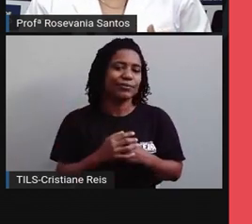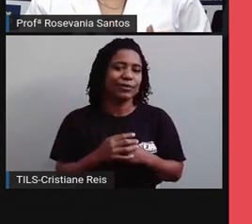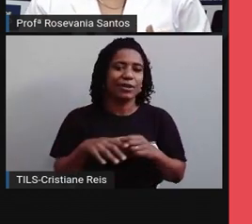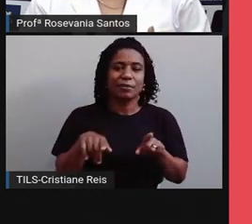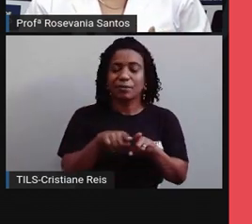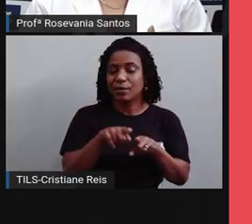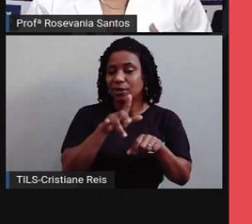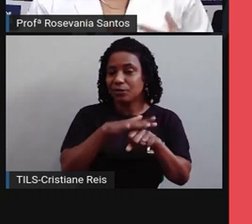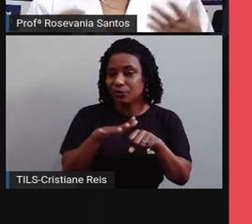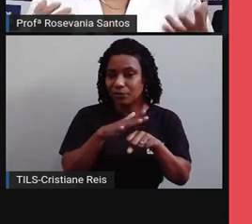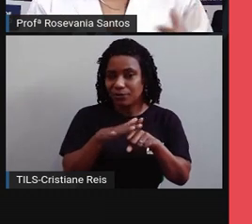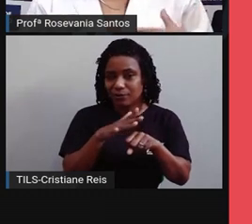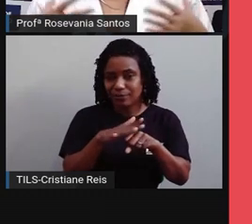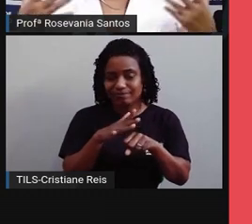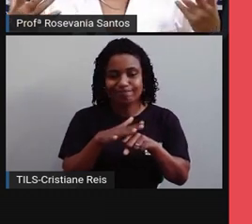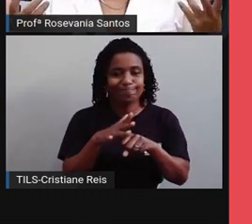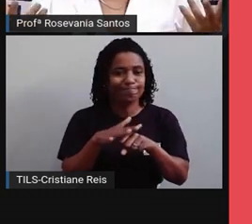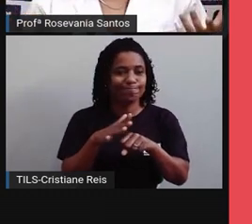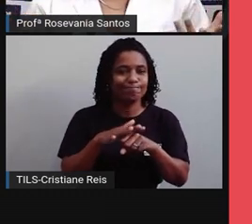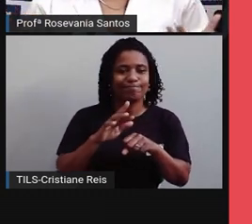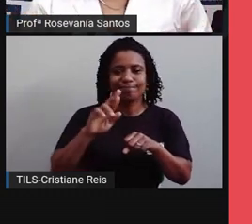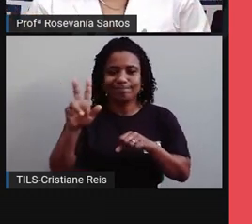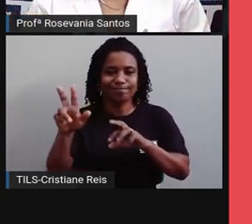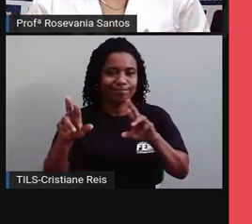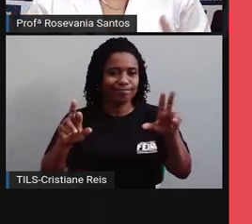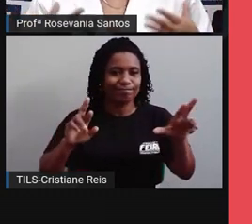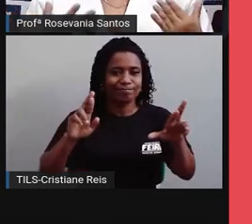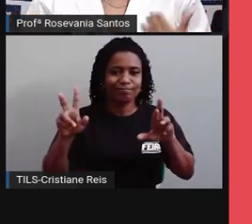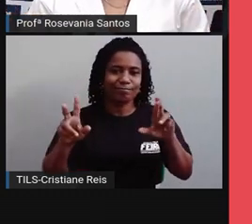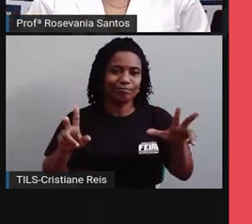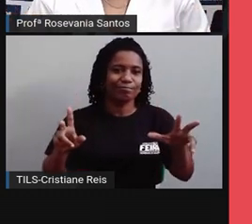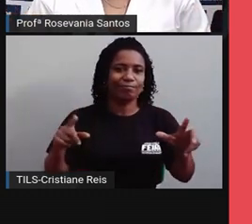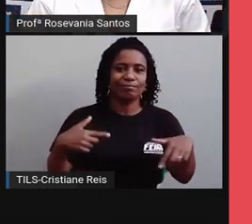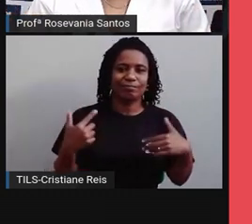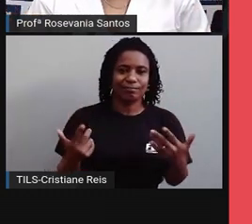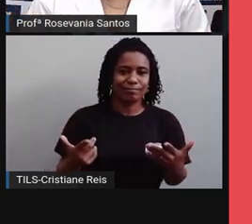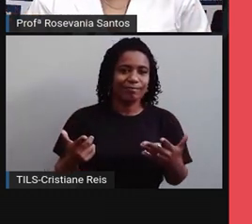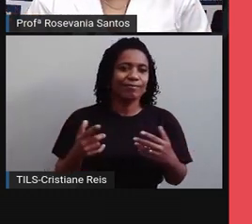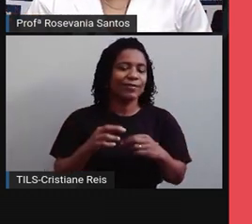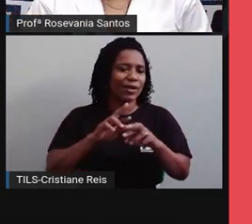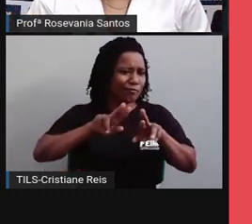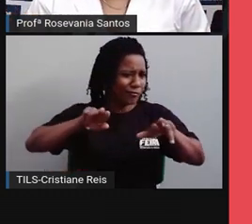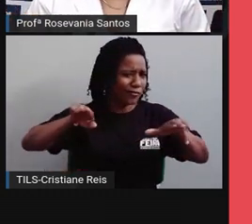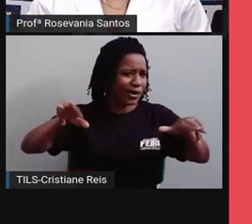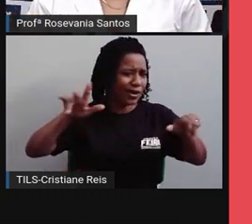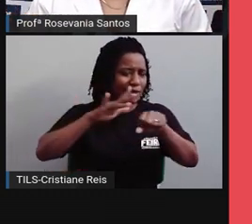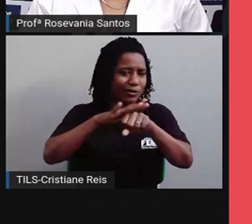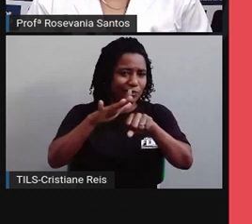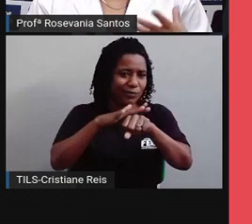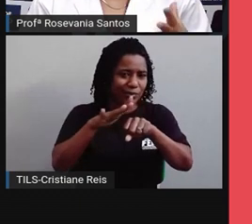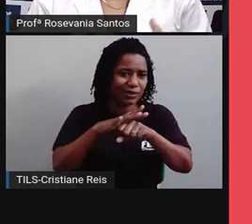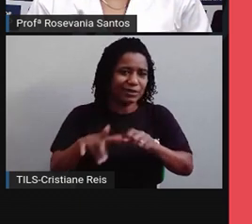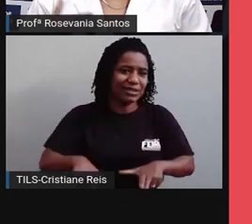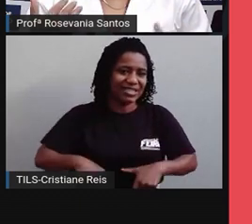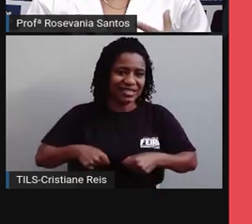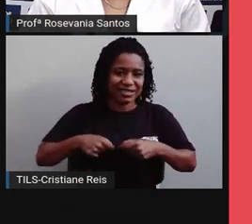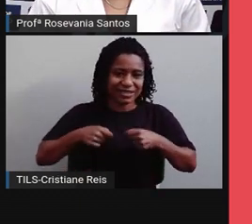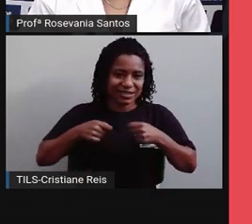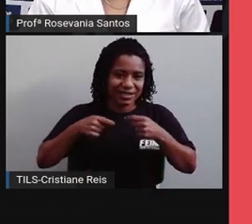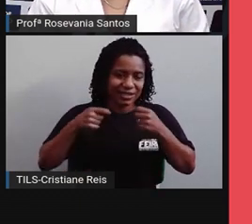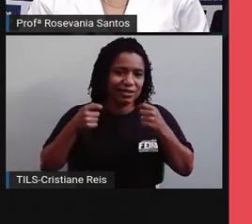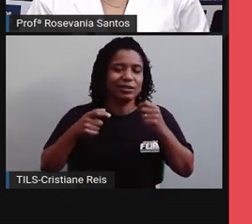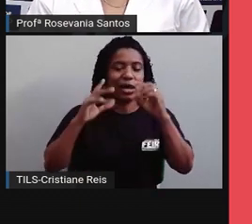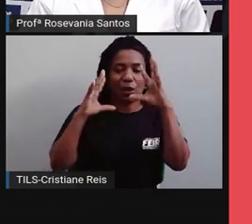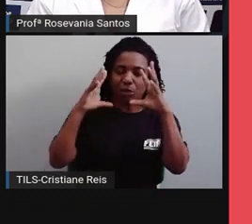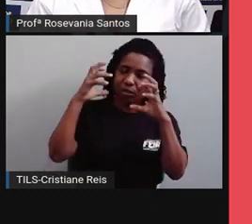Tivemos também ainda, continuamos tendo, as mortes causadas pelos mais diversos tipos de doenças, né, como câncer, ABC,